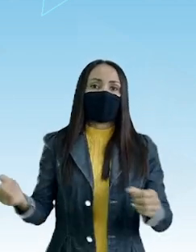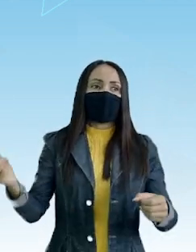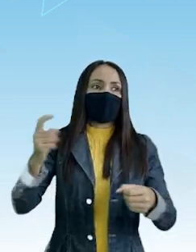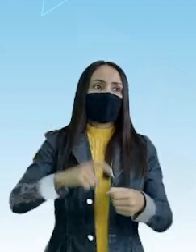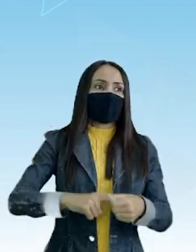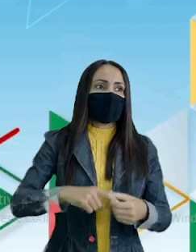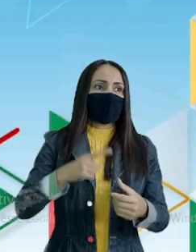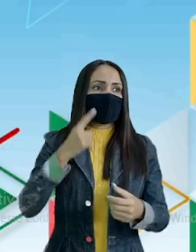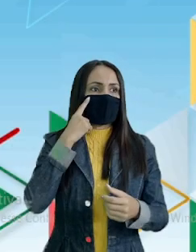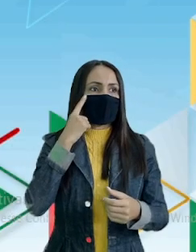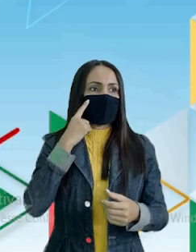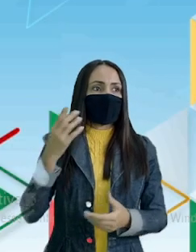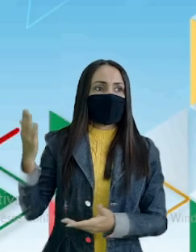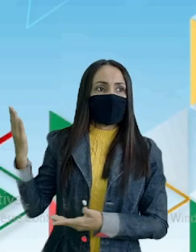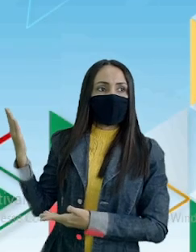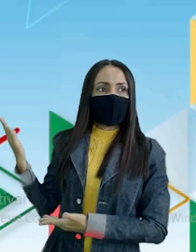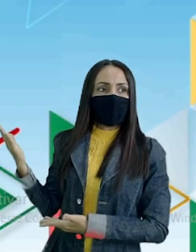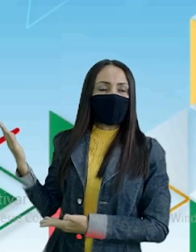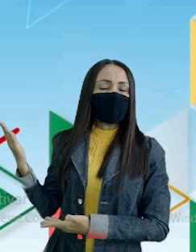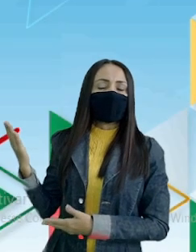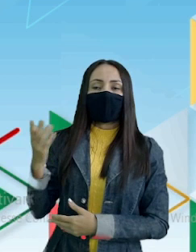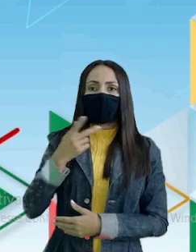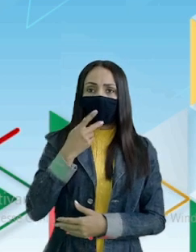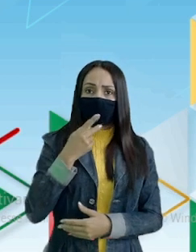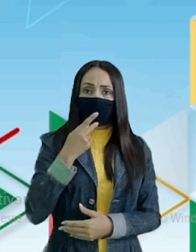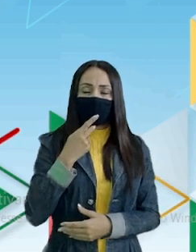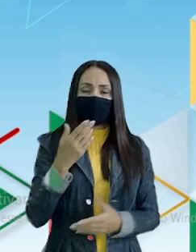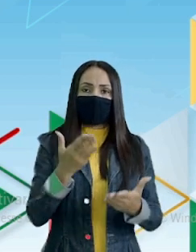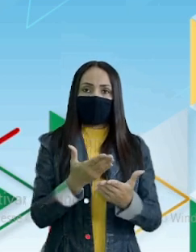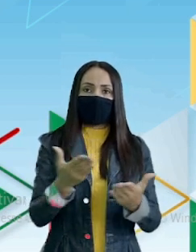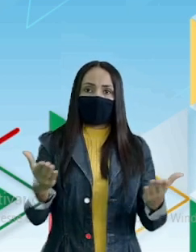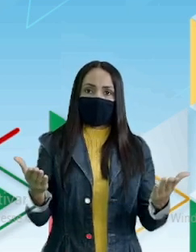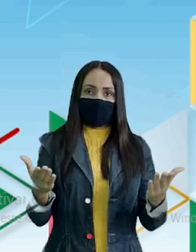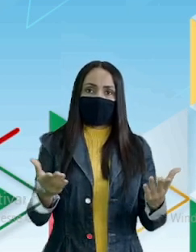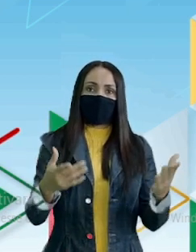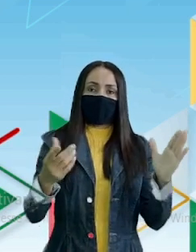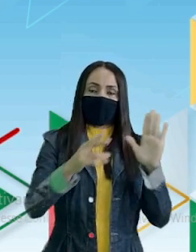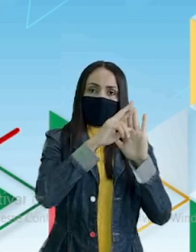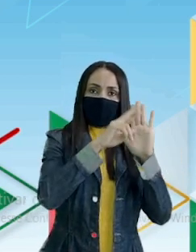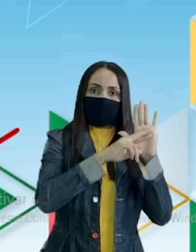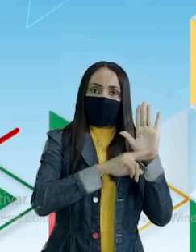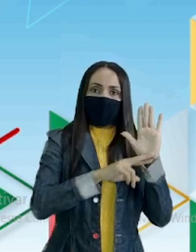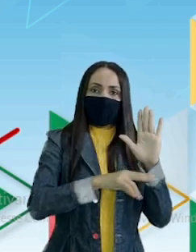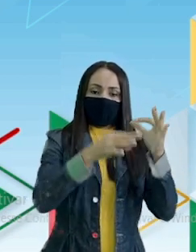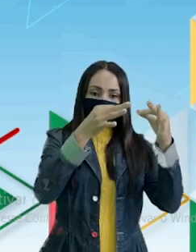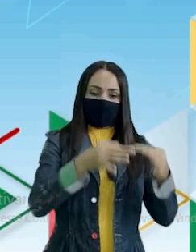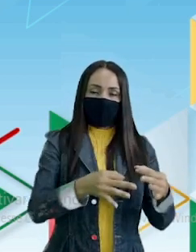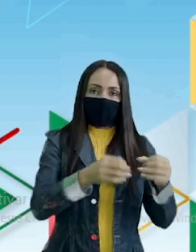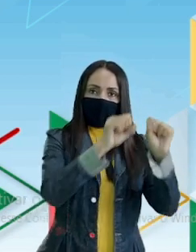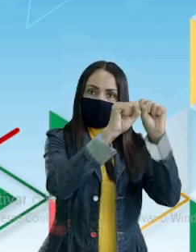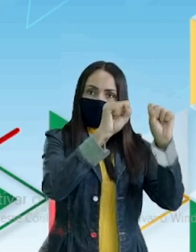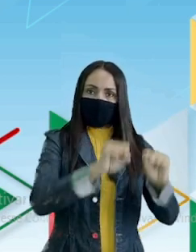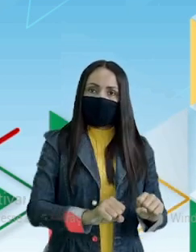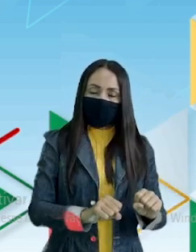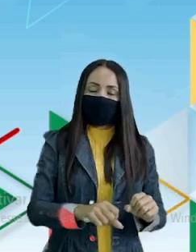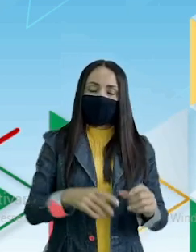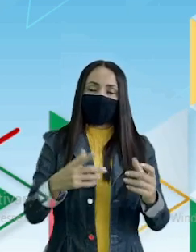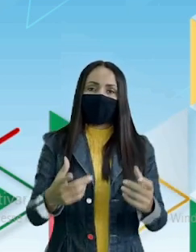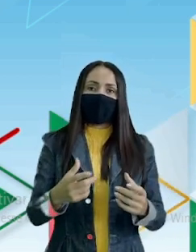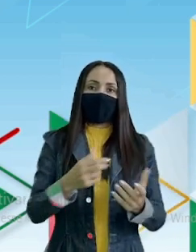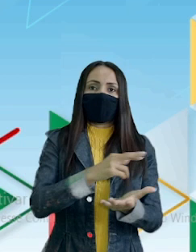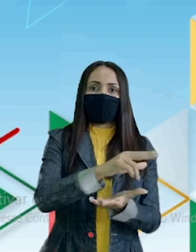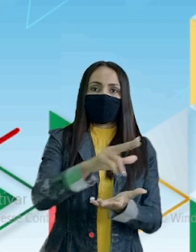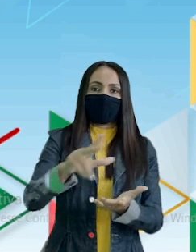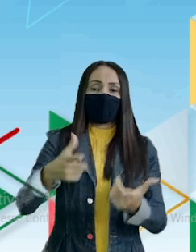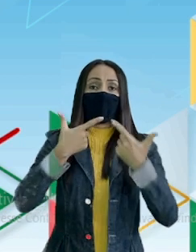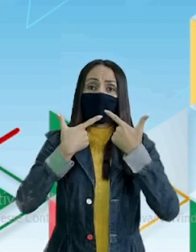Olhem só, acompanhem comigo Quando eu falo a vocês, norma padrão Nós já comentamos um pouco sobre as variações